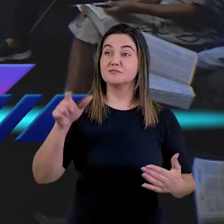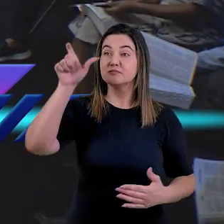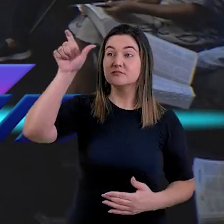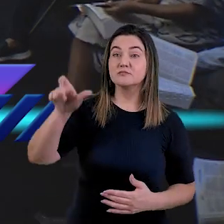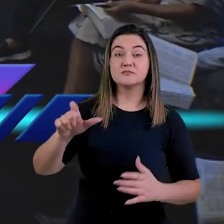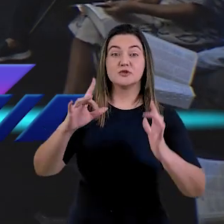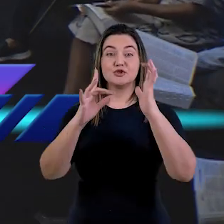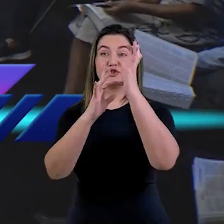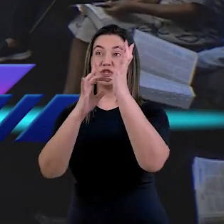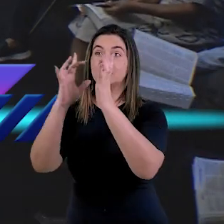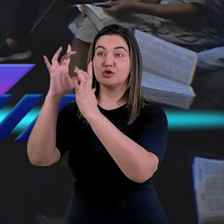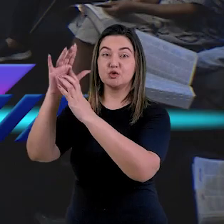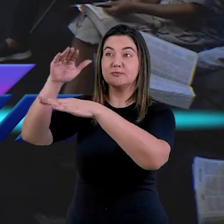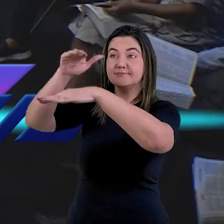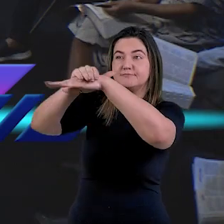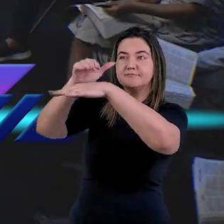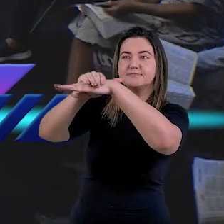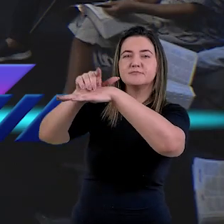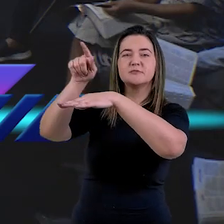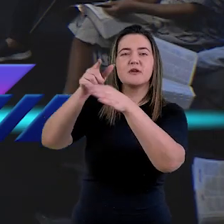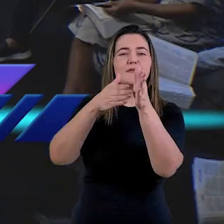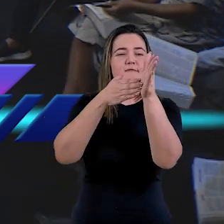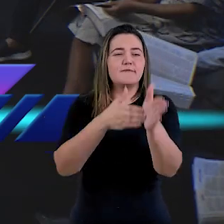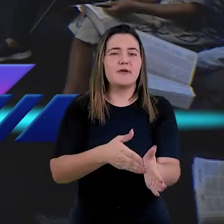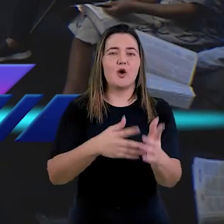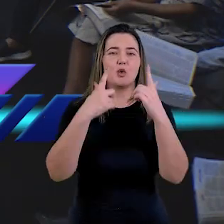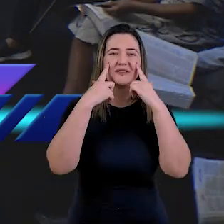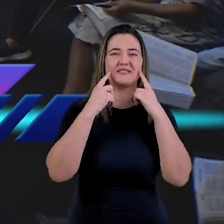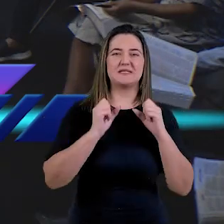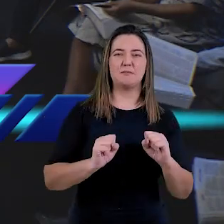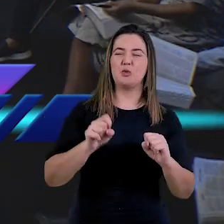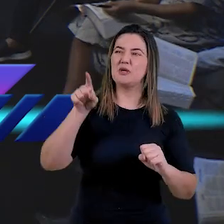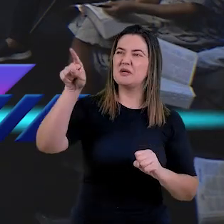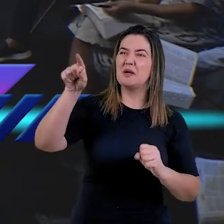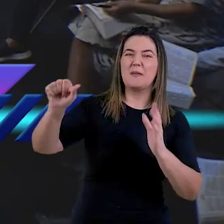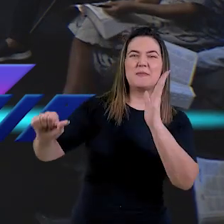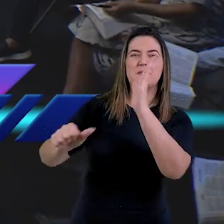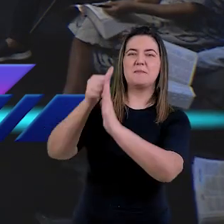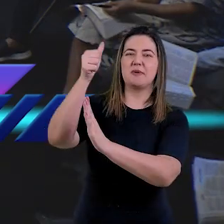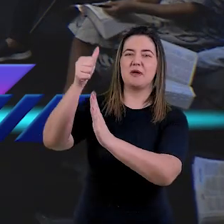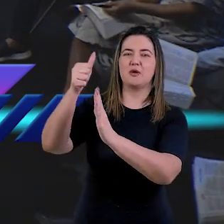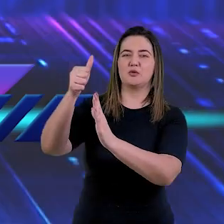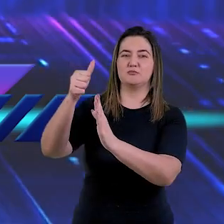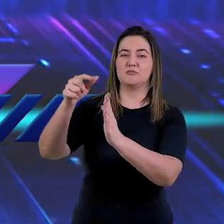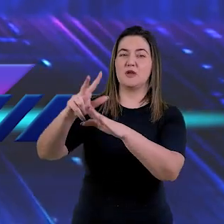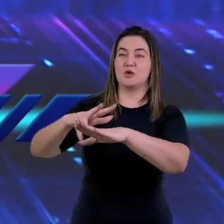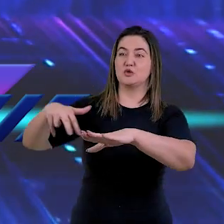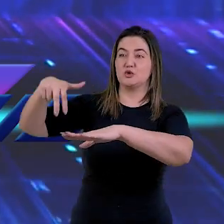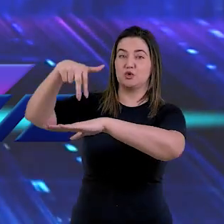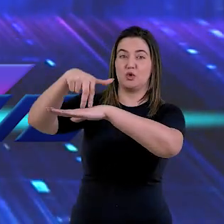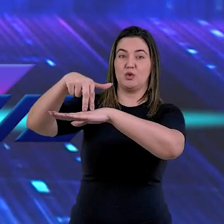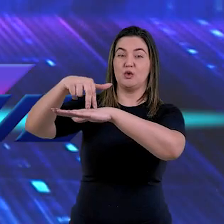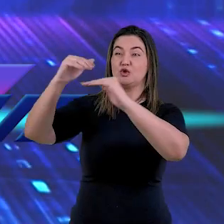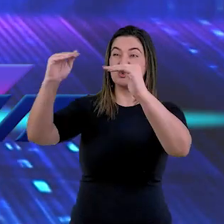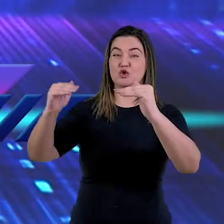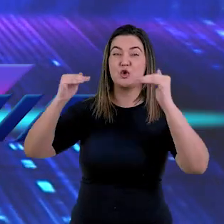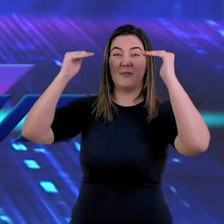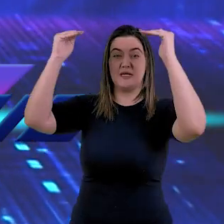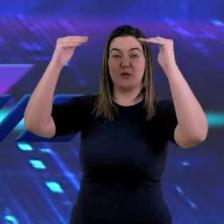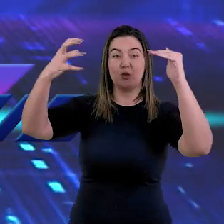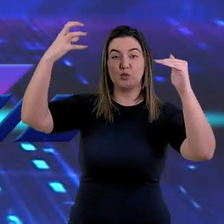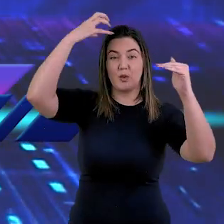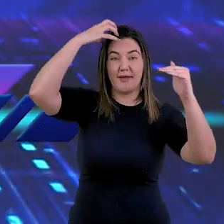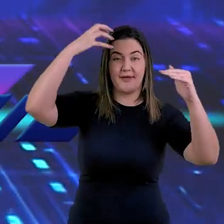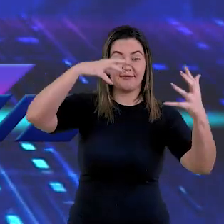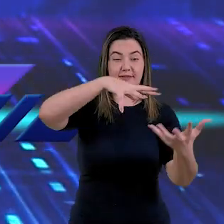parte de Jesus Cristo, a fiel testemunha, o primogênito dos mortos e o soberano dos reis da